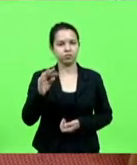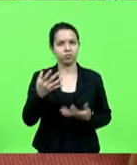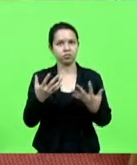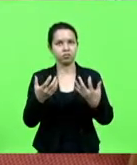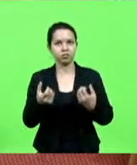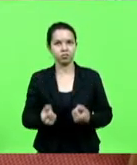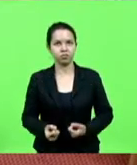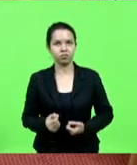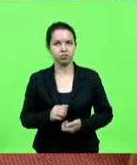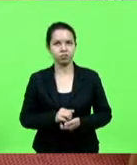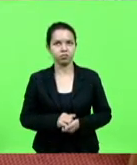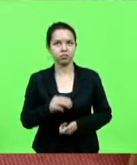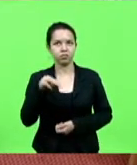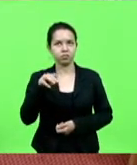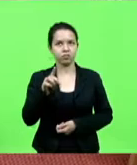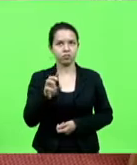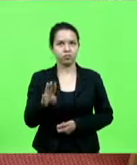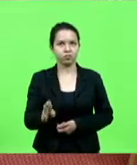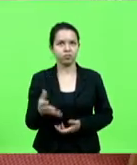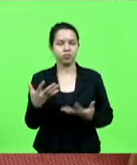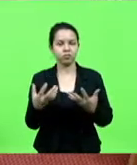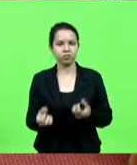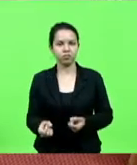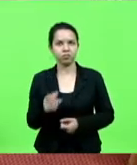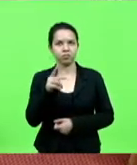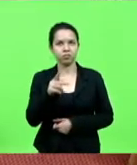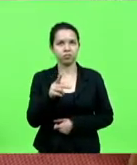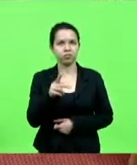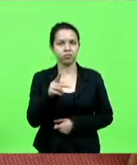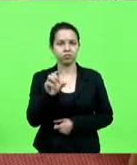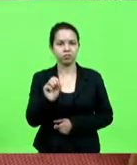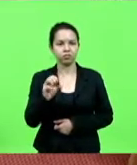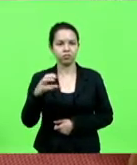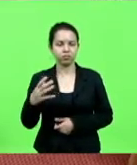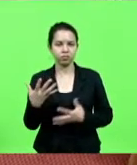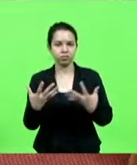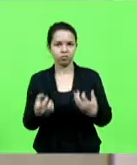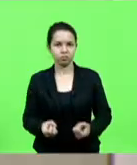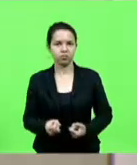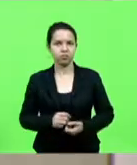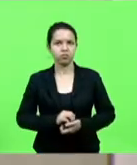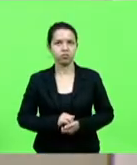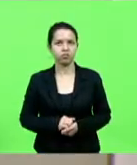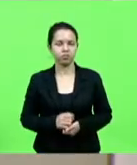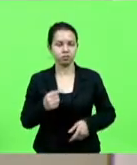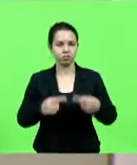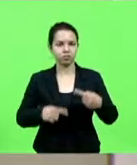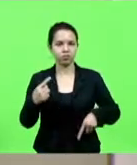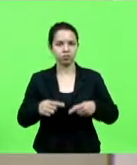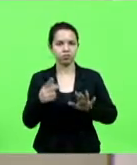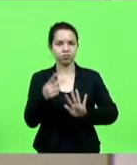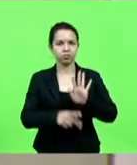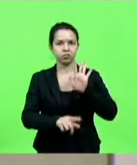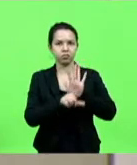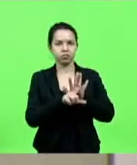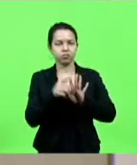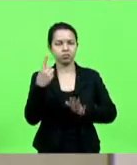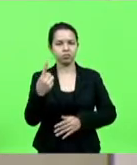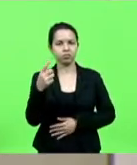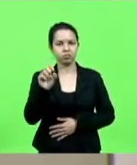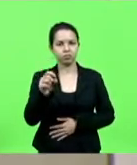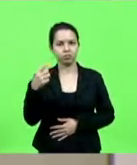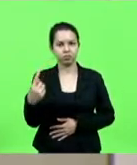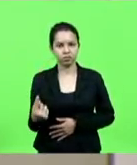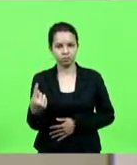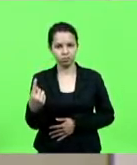trabalhador de de acordo. PSC de acordo, presidente. Ok. Em discussão, projeto de lei 181.0